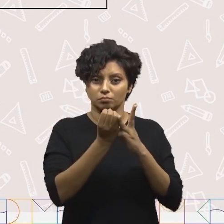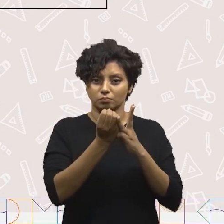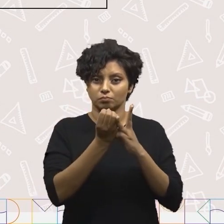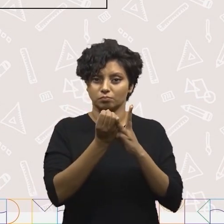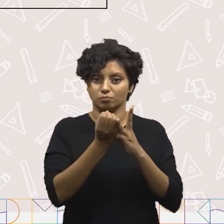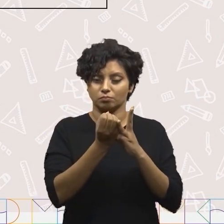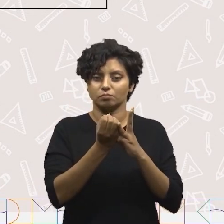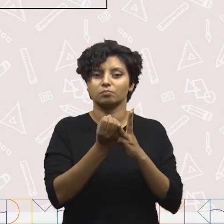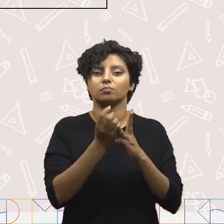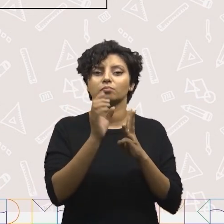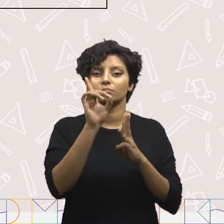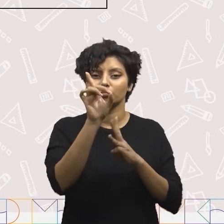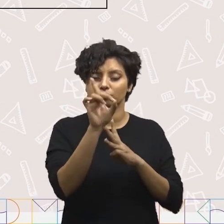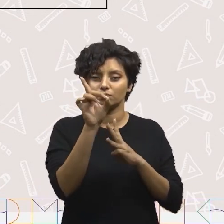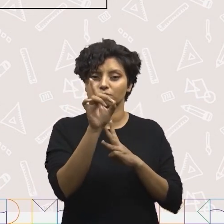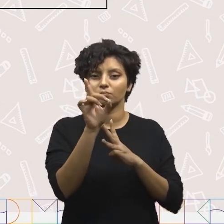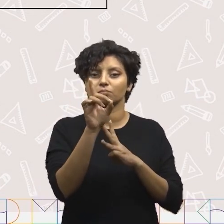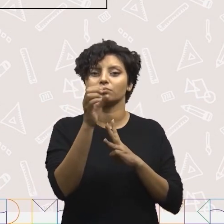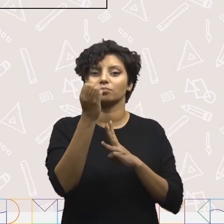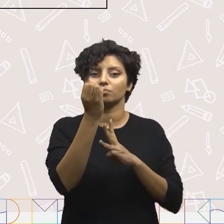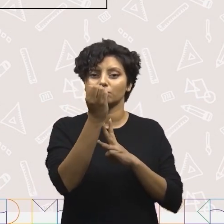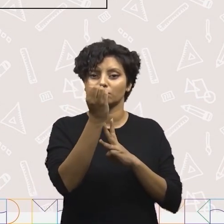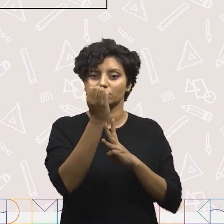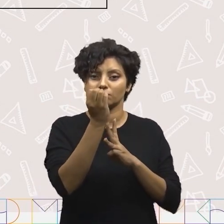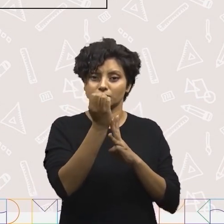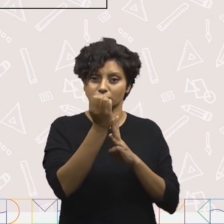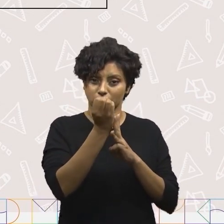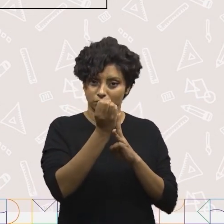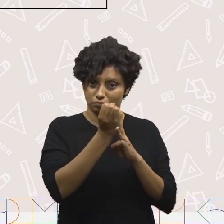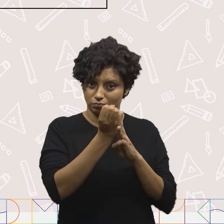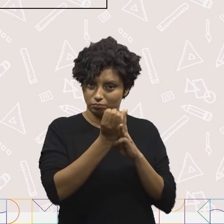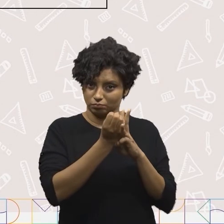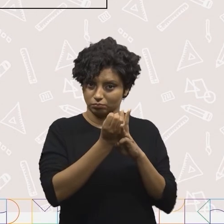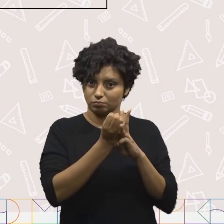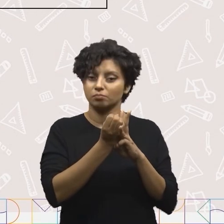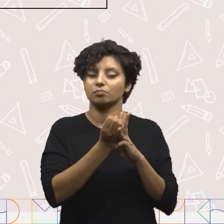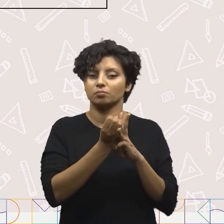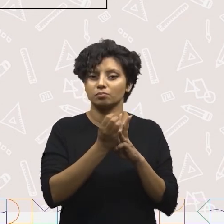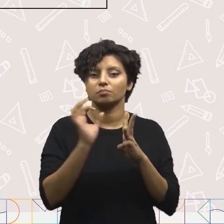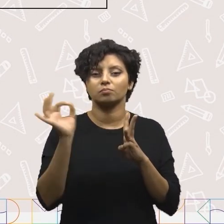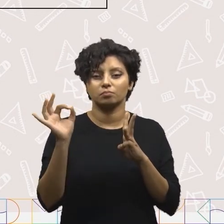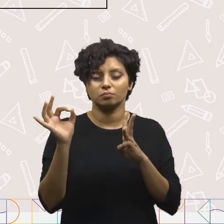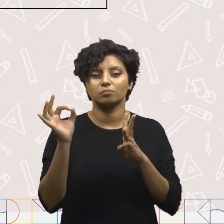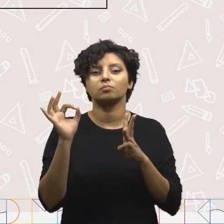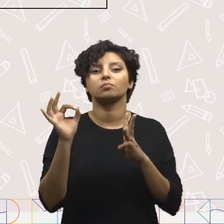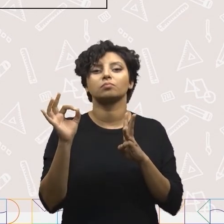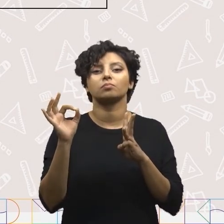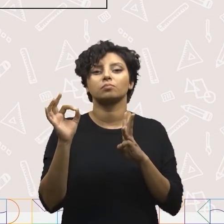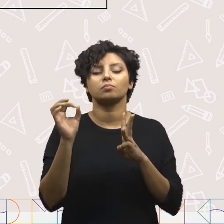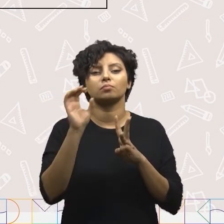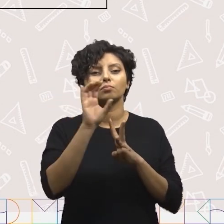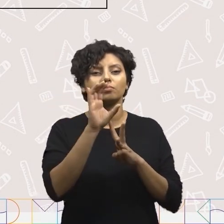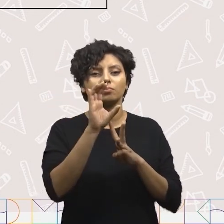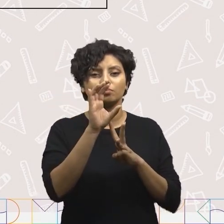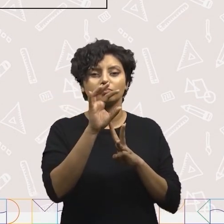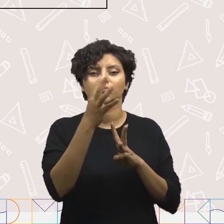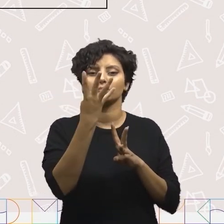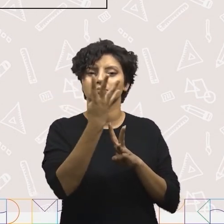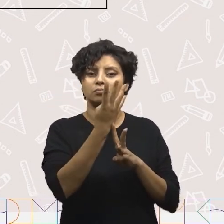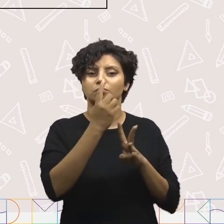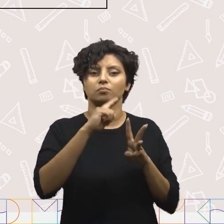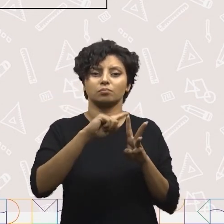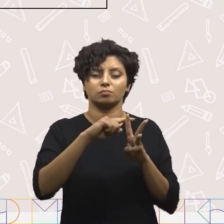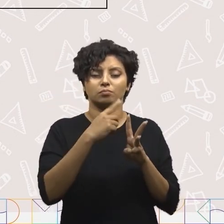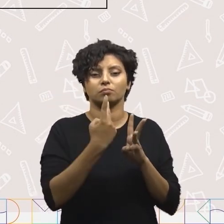zero? É zero. Na dezena, quanto que é zero mais zero? Também vai dar zero. E